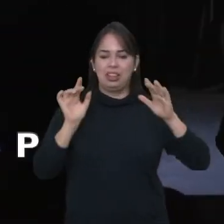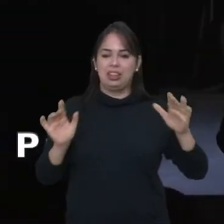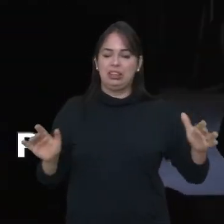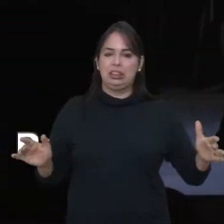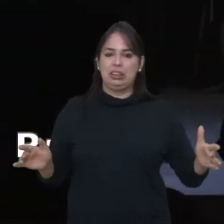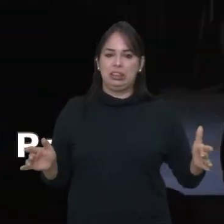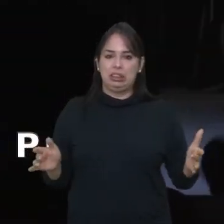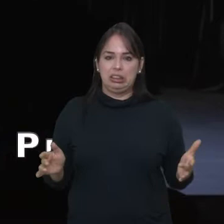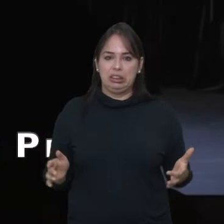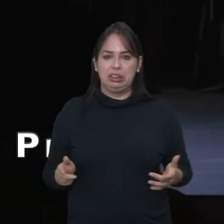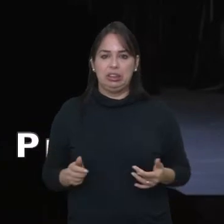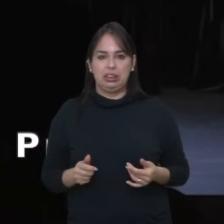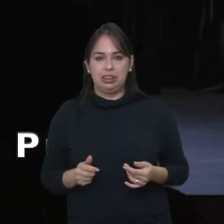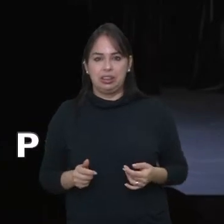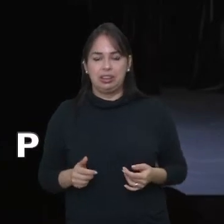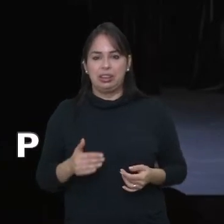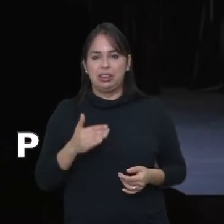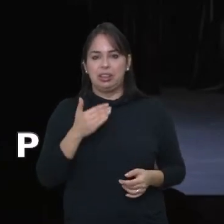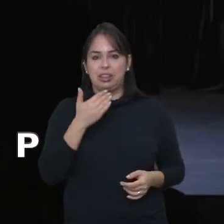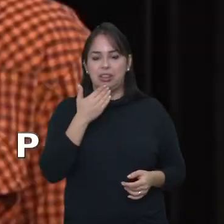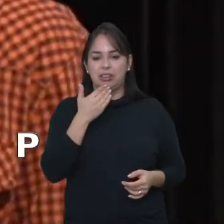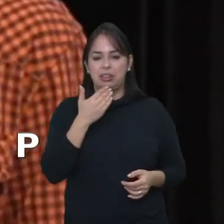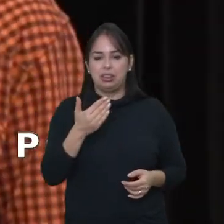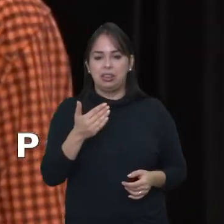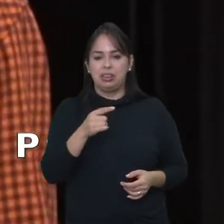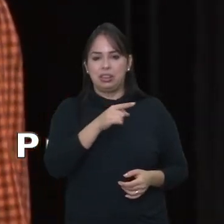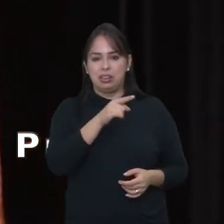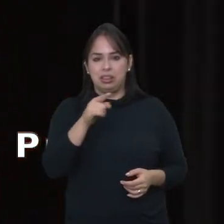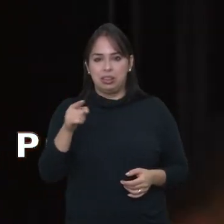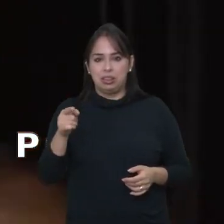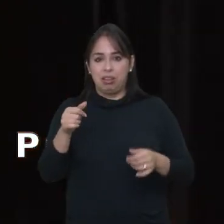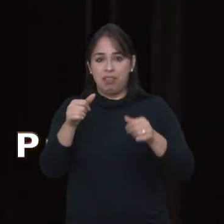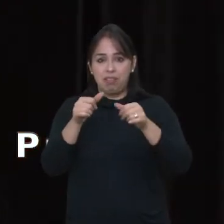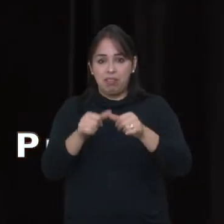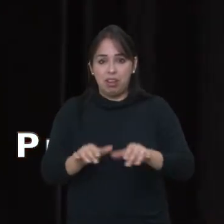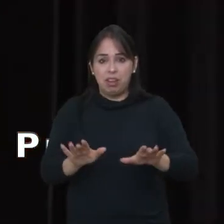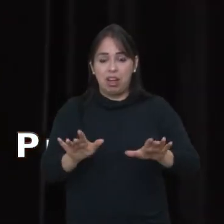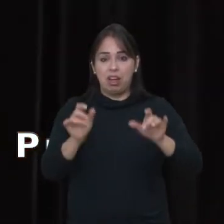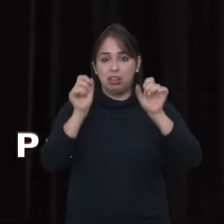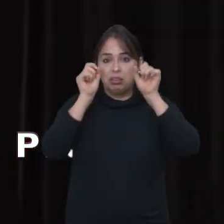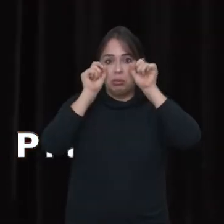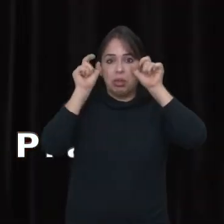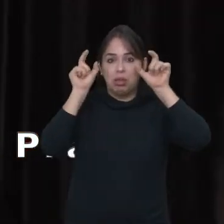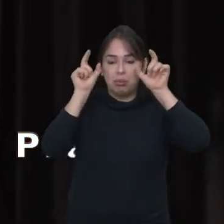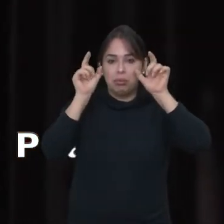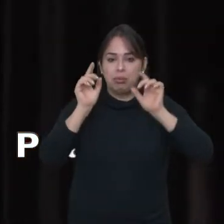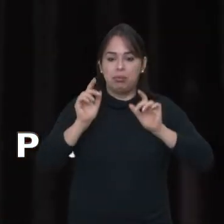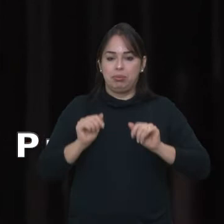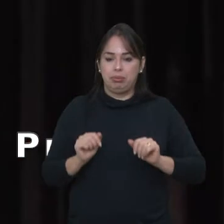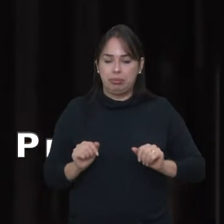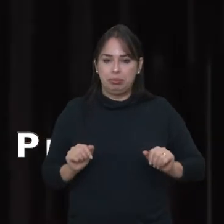Ai, cara Queria pedir, né? Se vocês puderem permanecer acordados É